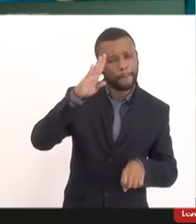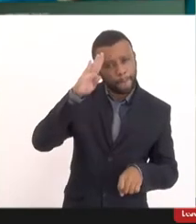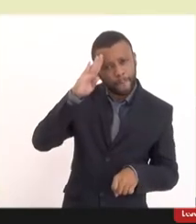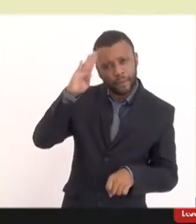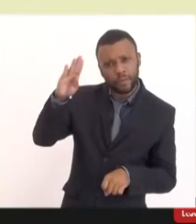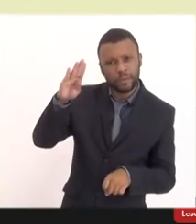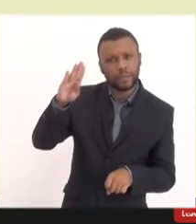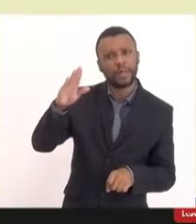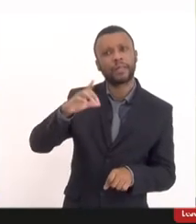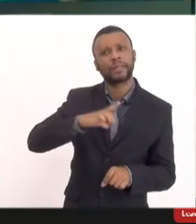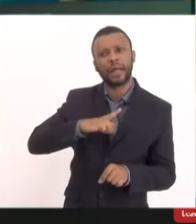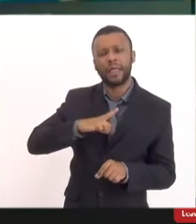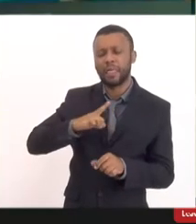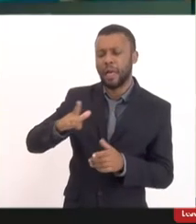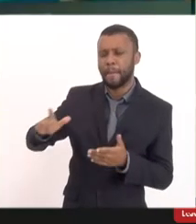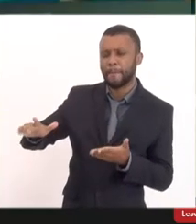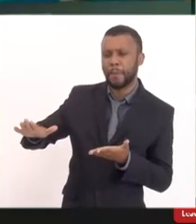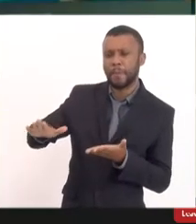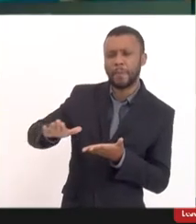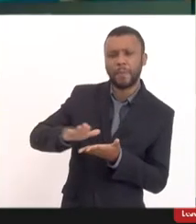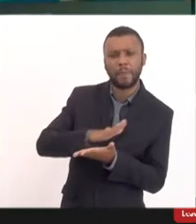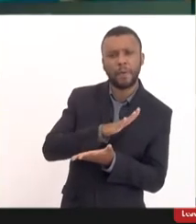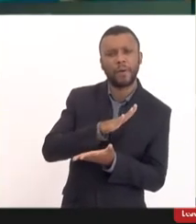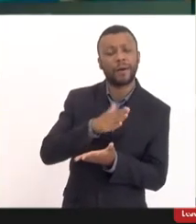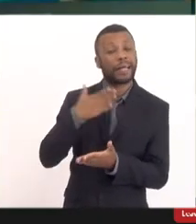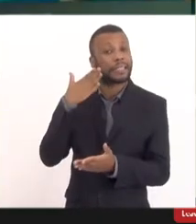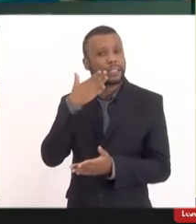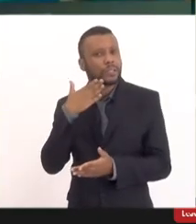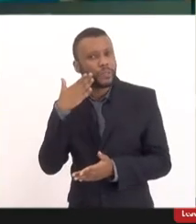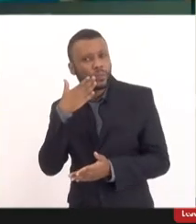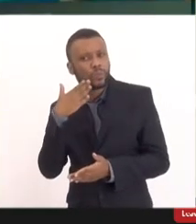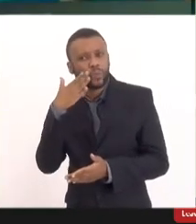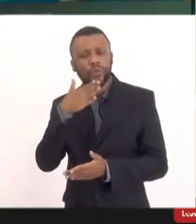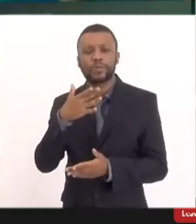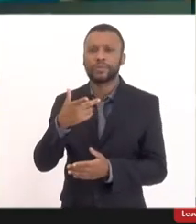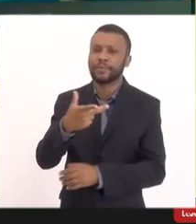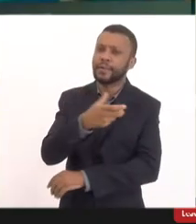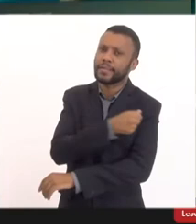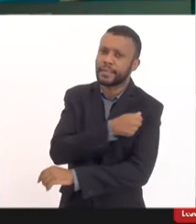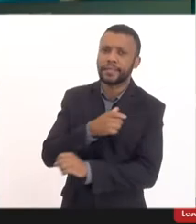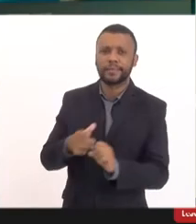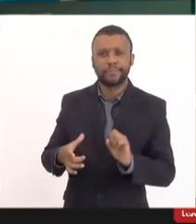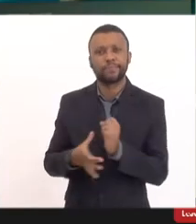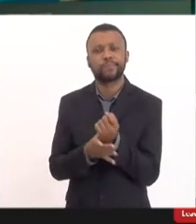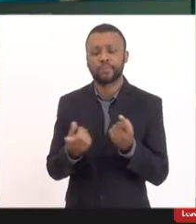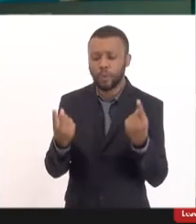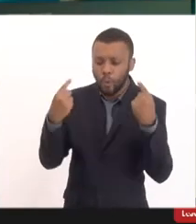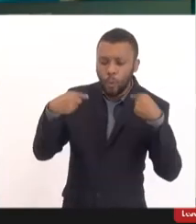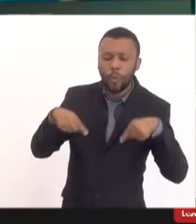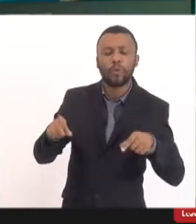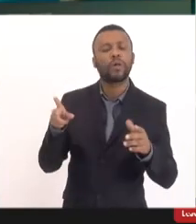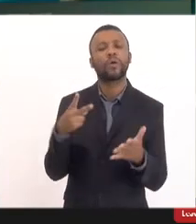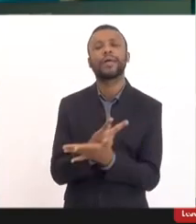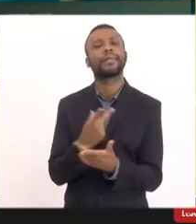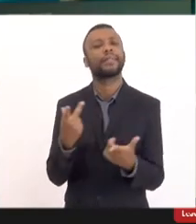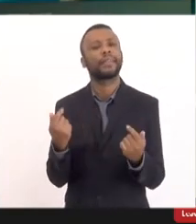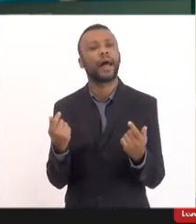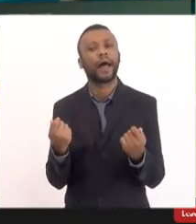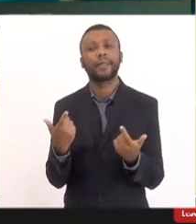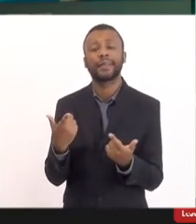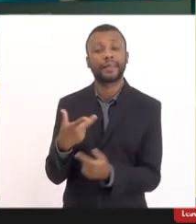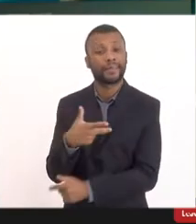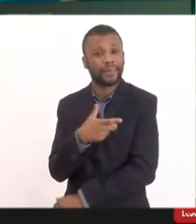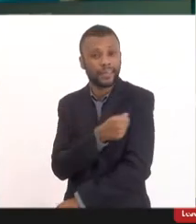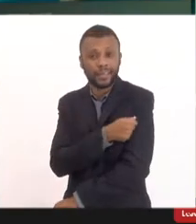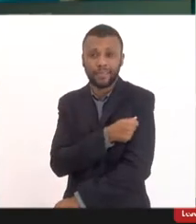Ômicron vem destrói toda a narrativa de vacinas que imunizam que impede que você transmita não acontece nada disso essa vacina não